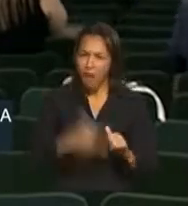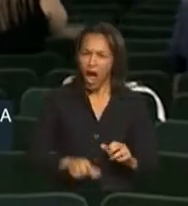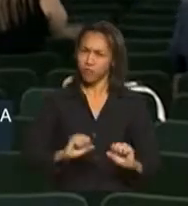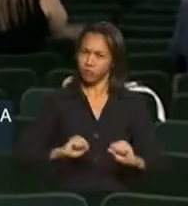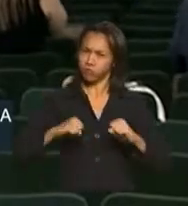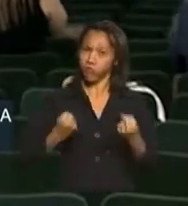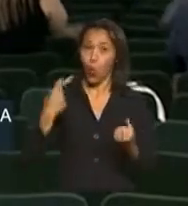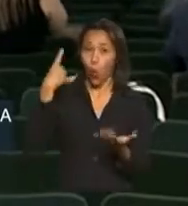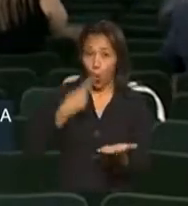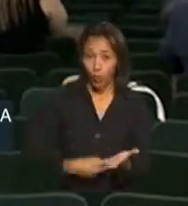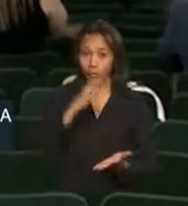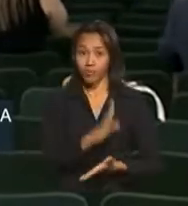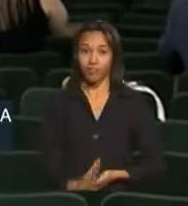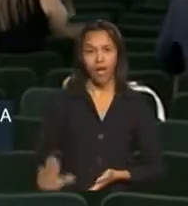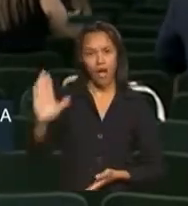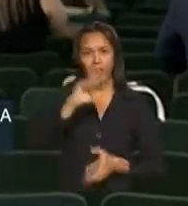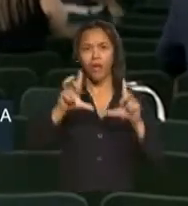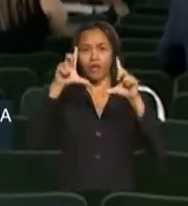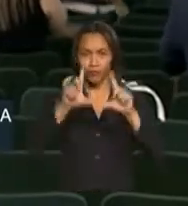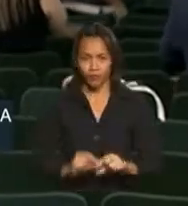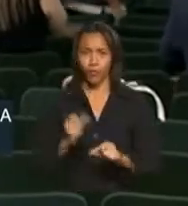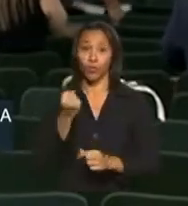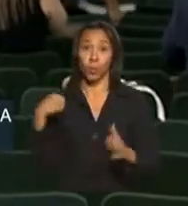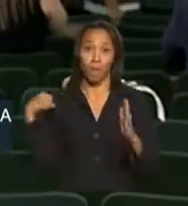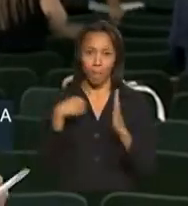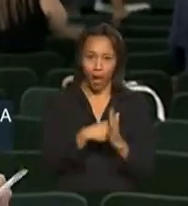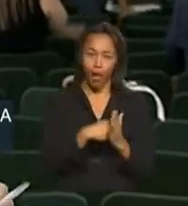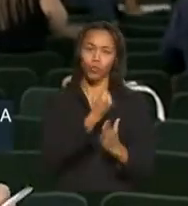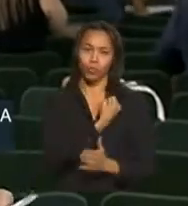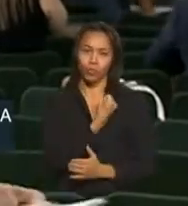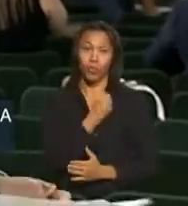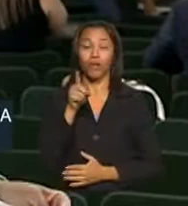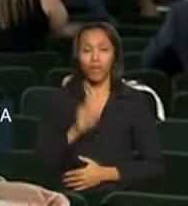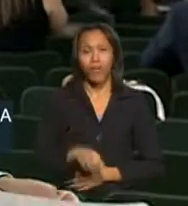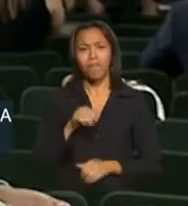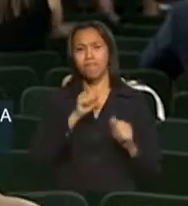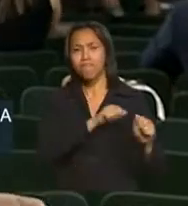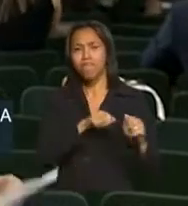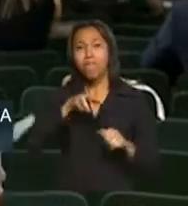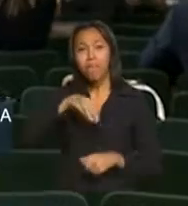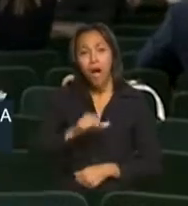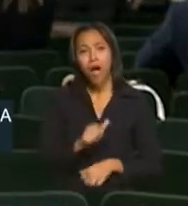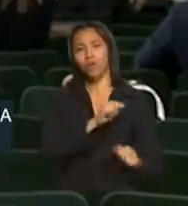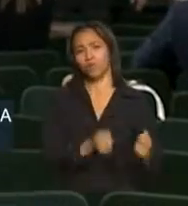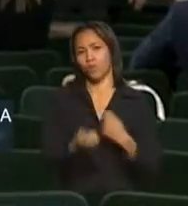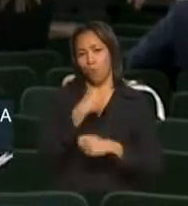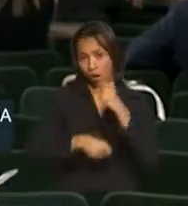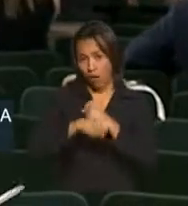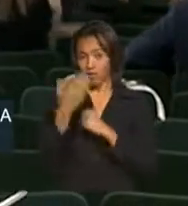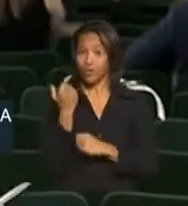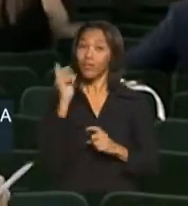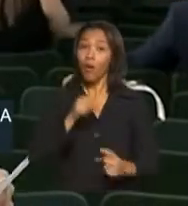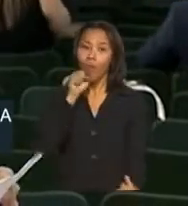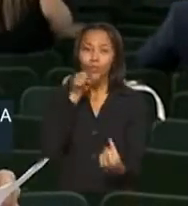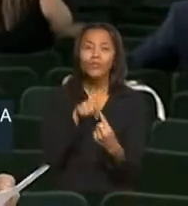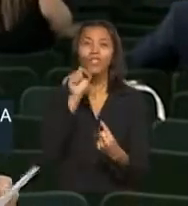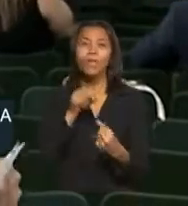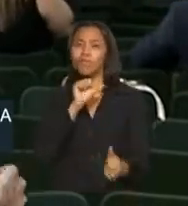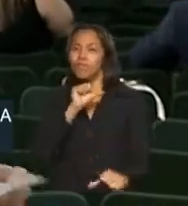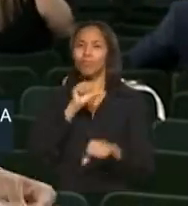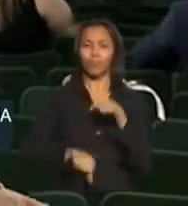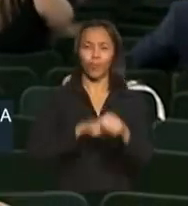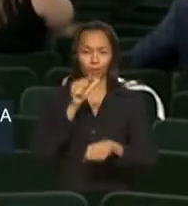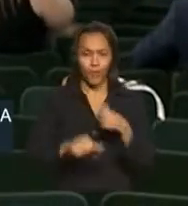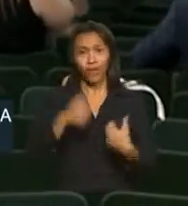o Pacto Nacional pela redução de acidentes, chamado Parada, que foi lançado em maio do ano passado. E tem o objetivo de mudar,